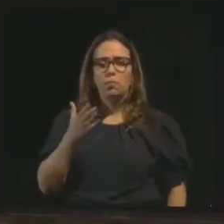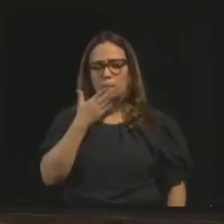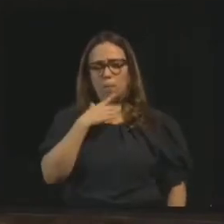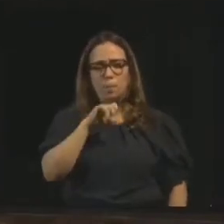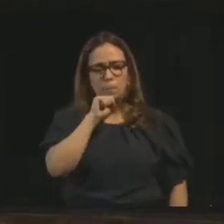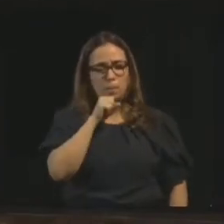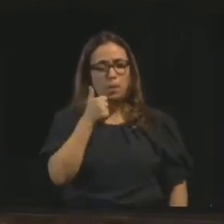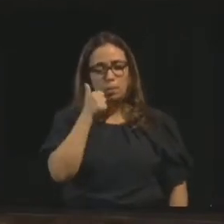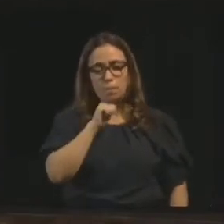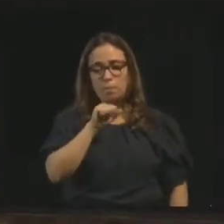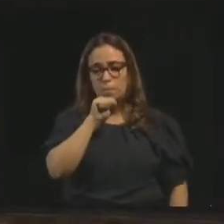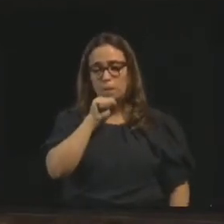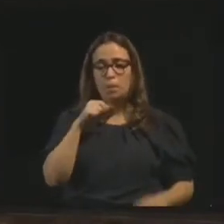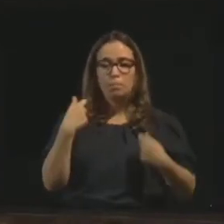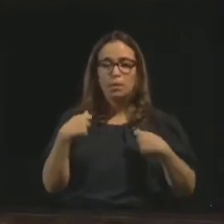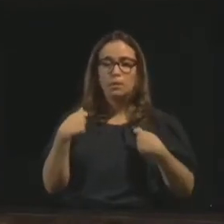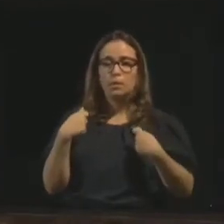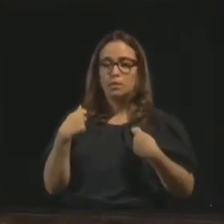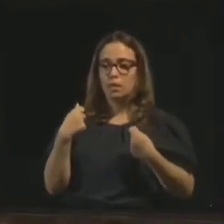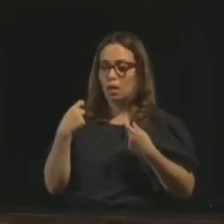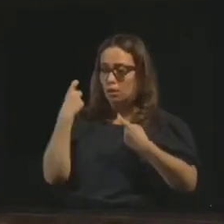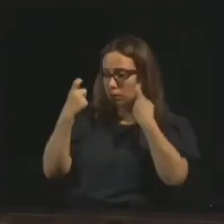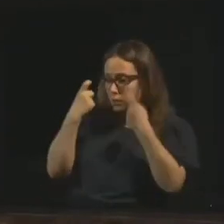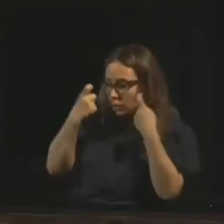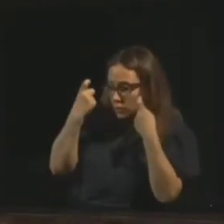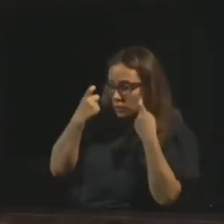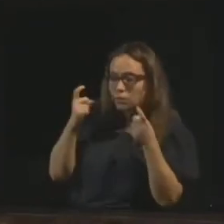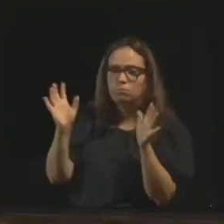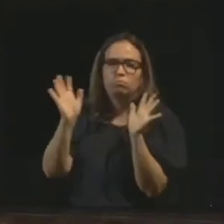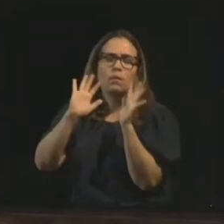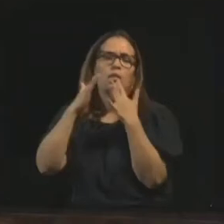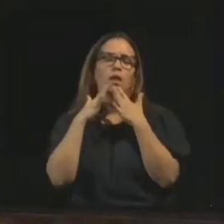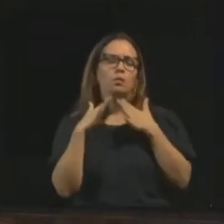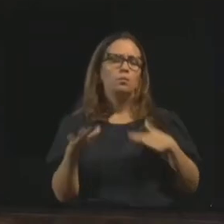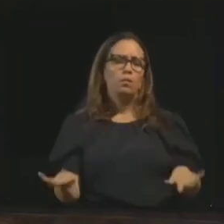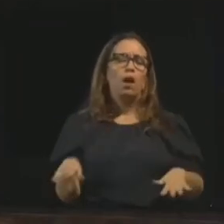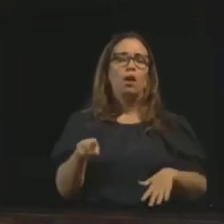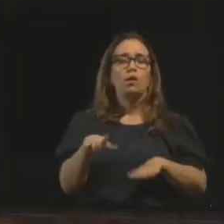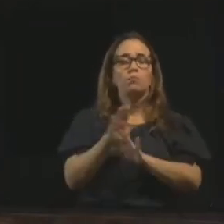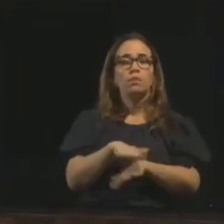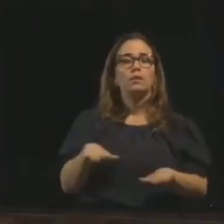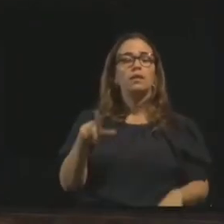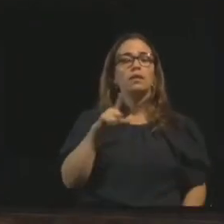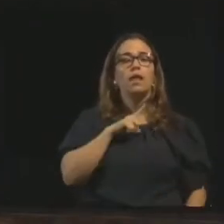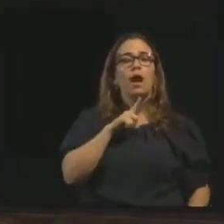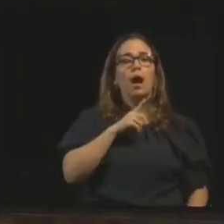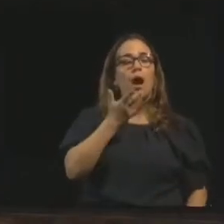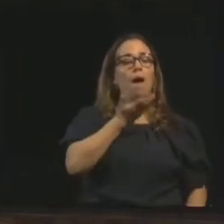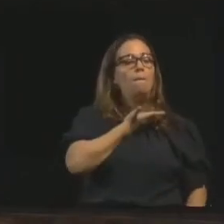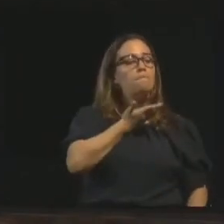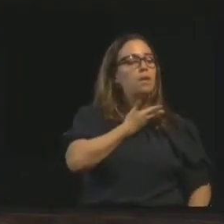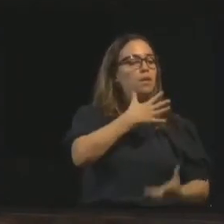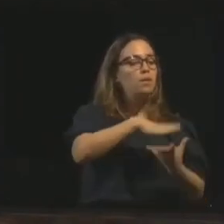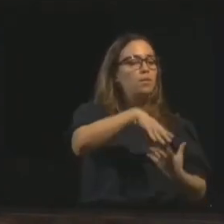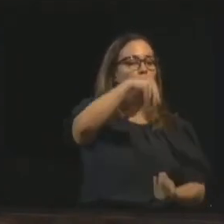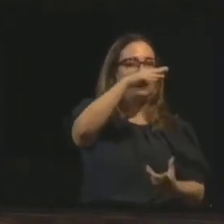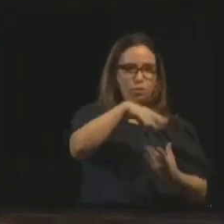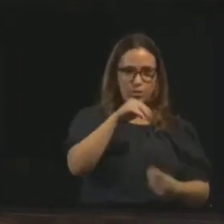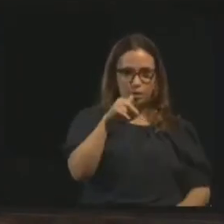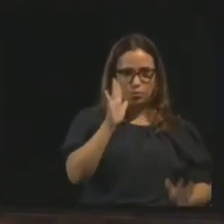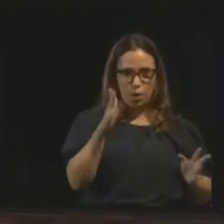devem tratar aquilo com naturalidade. É muito comum que as crianças tenham amigos invisíveis, invisíveis. Já perceberam isso?